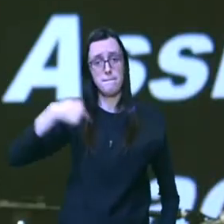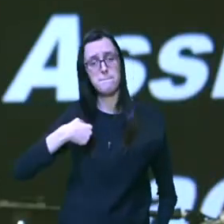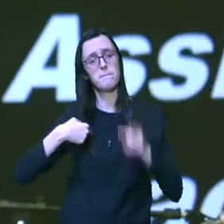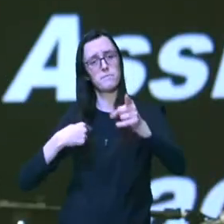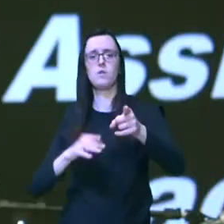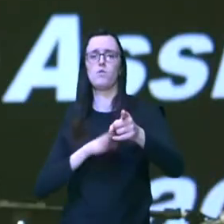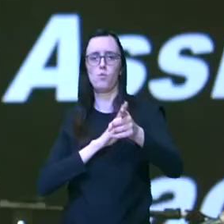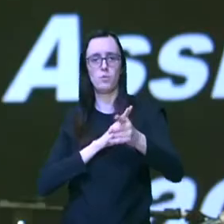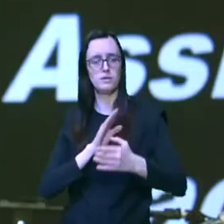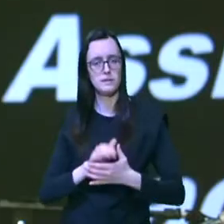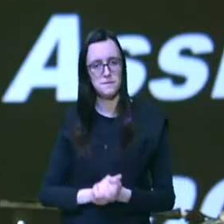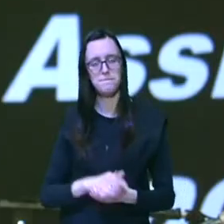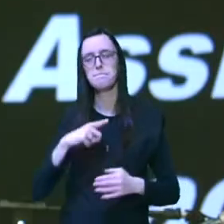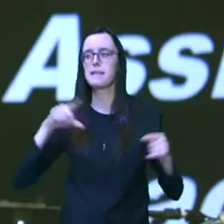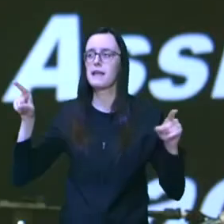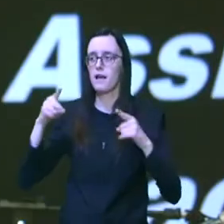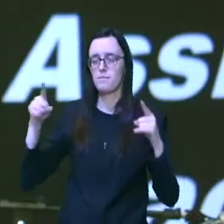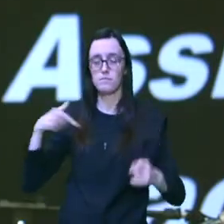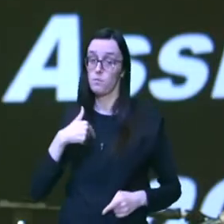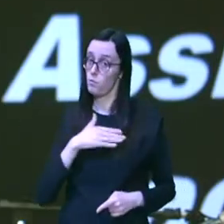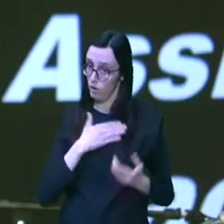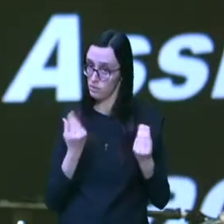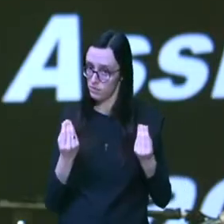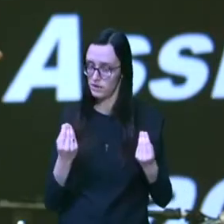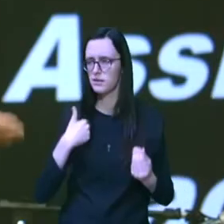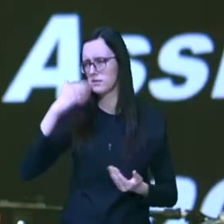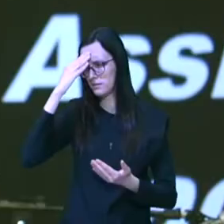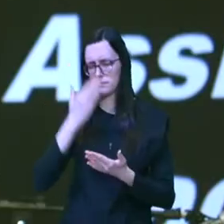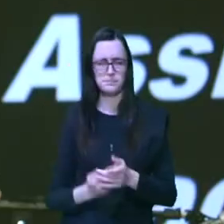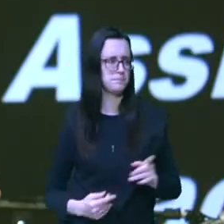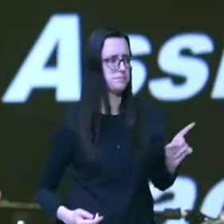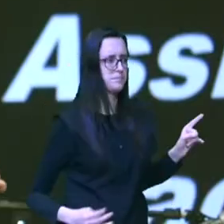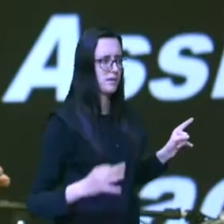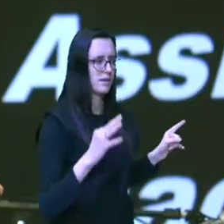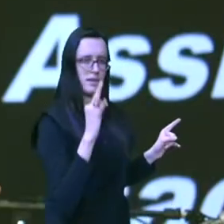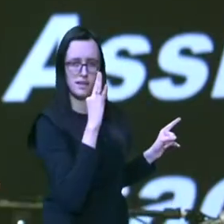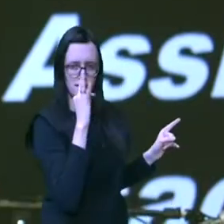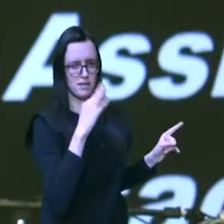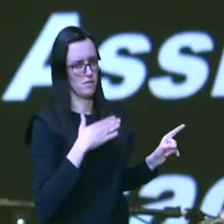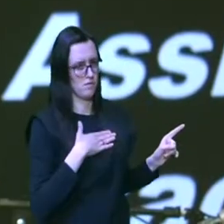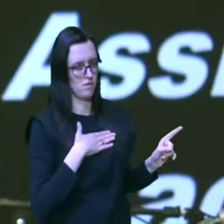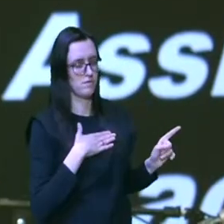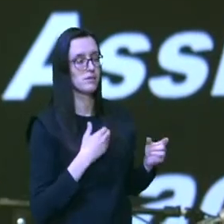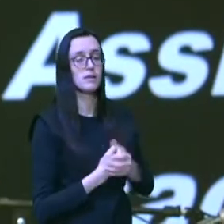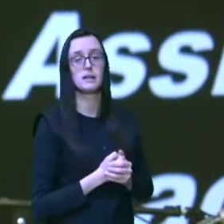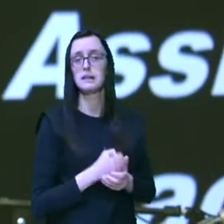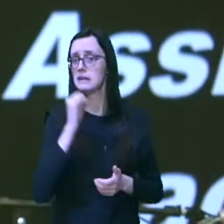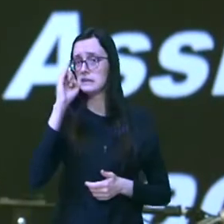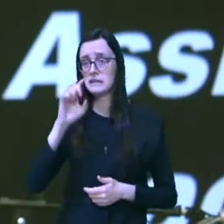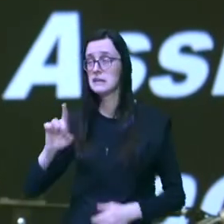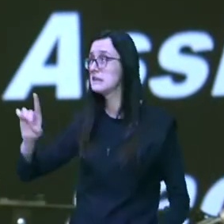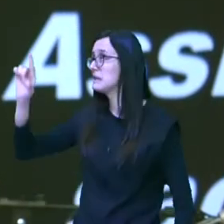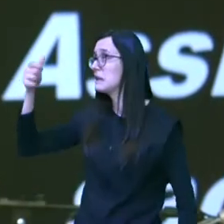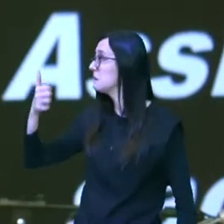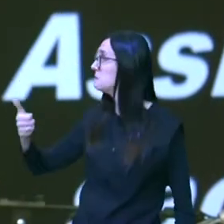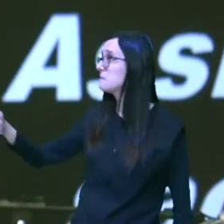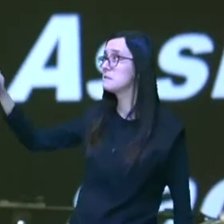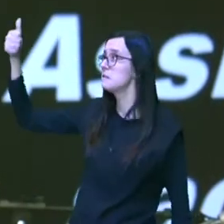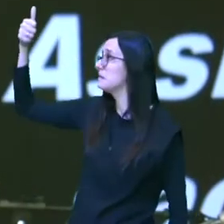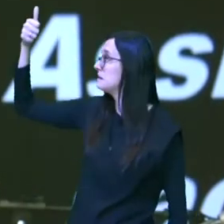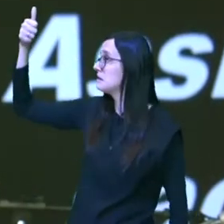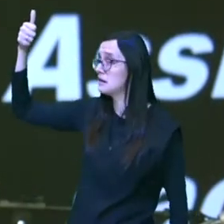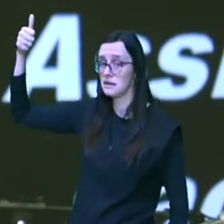coração tem uma música que eu gosto bastante acho que a Talita vai conhecer que diz assim se ele não for o primeiro no seu